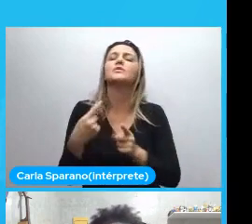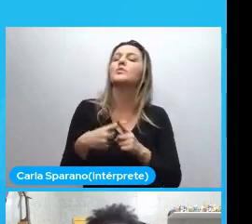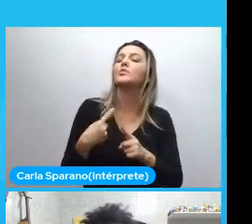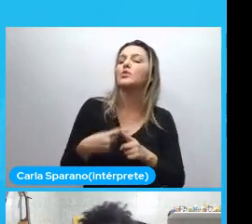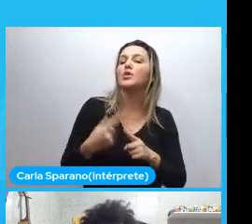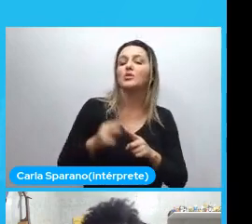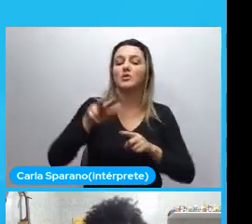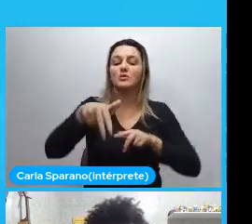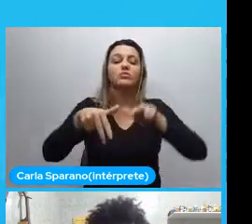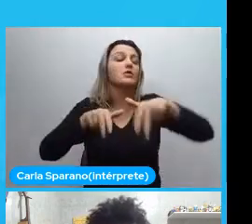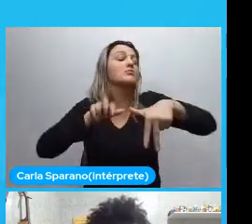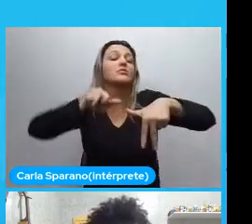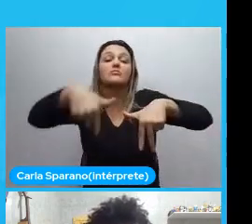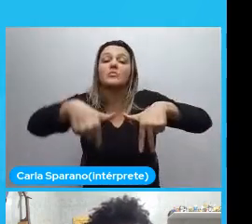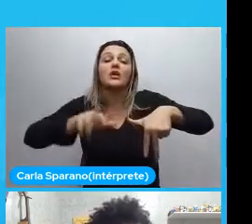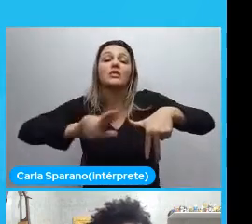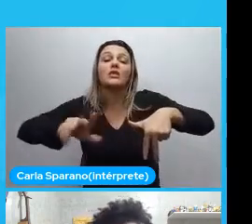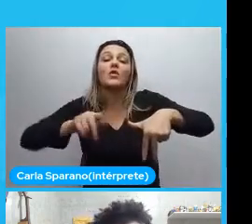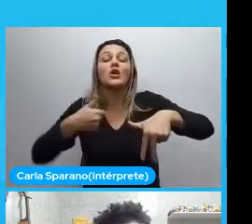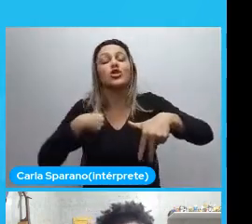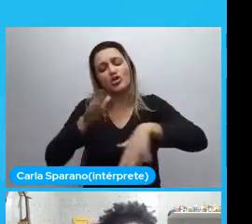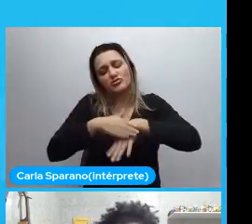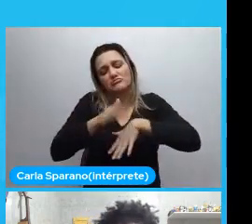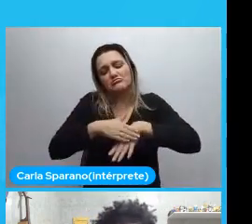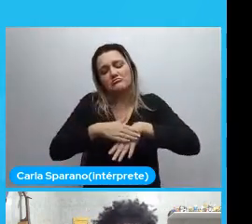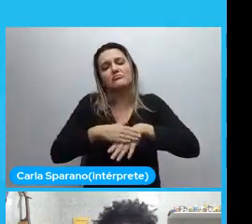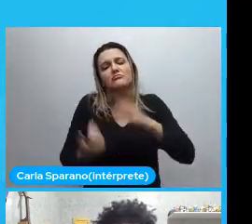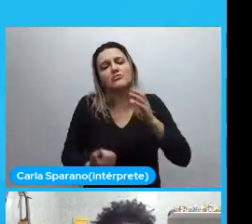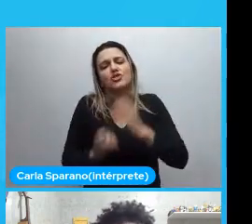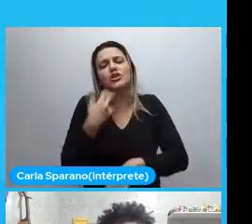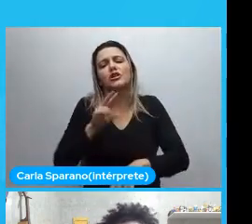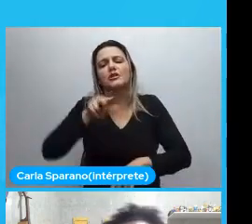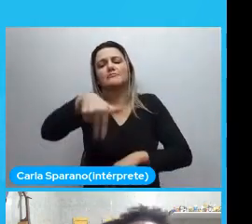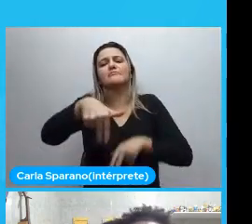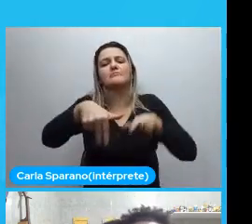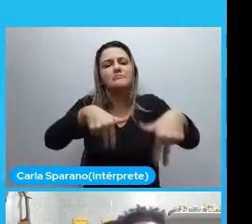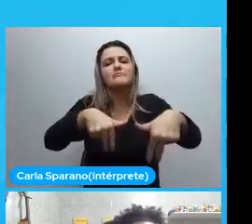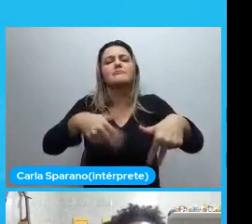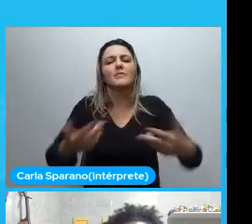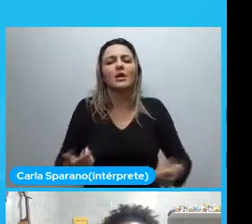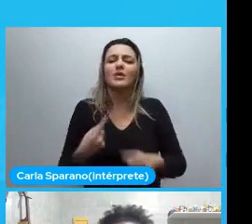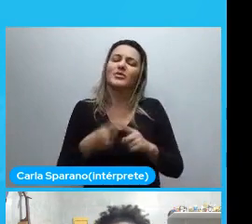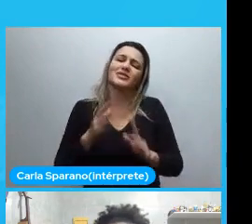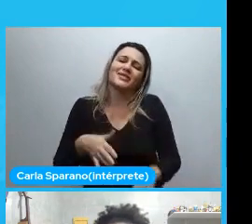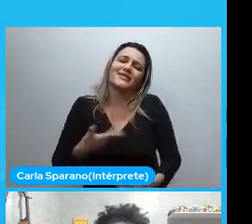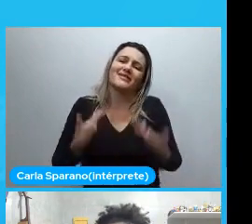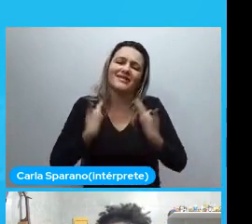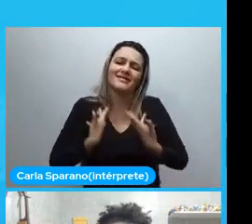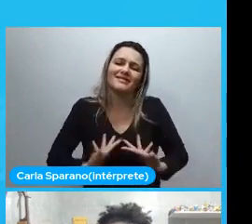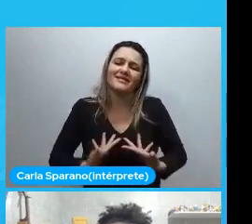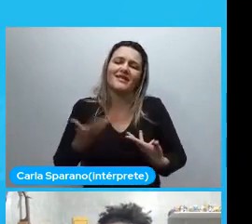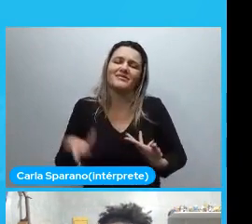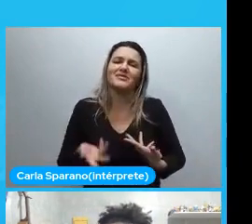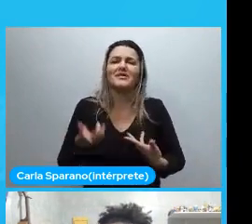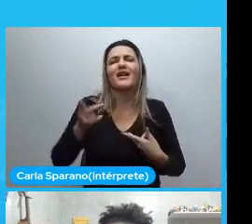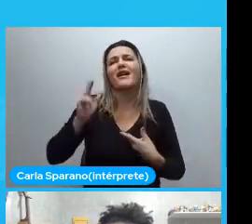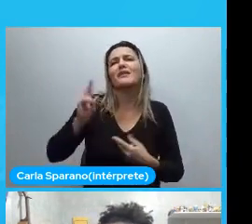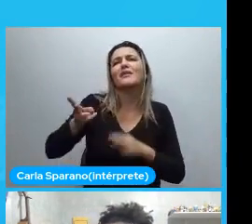E a gente cria o nosso. O nosso próprio espaço. Por que a gente está cansado. De ter que estar falando sobre isso. De ter que estar.